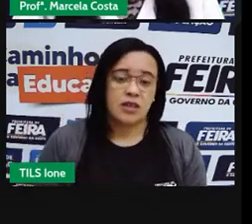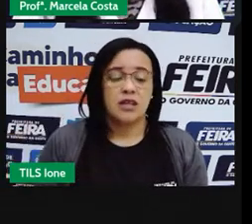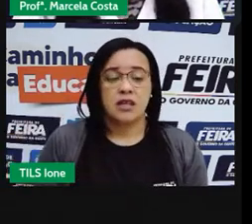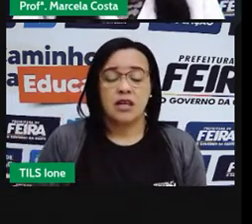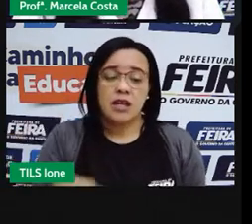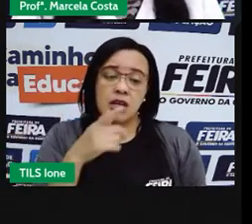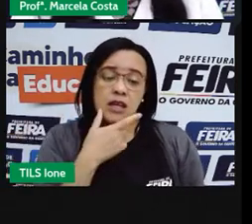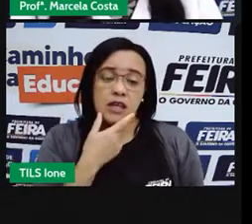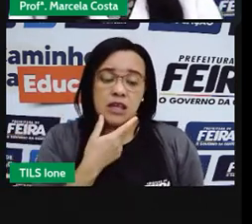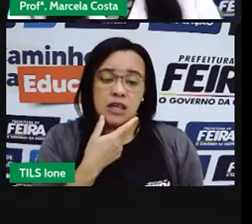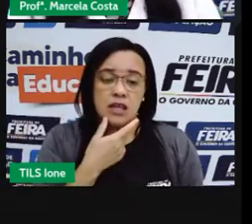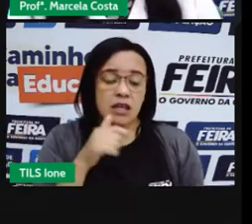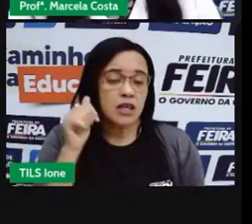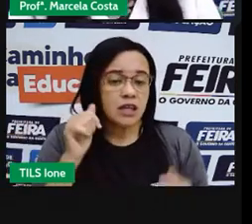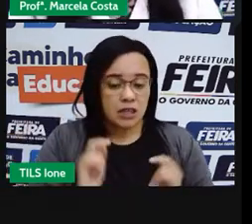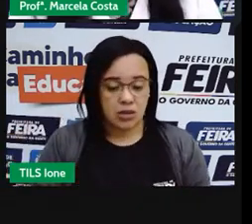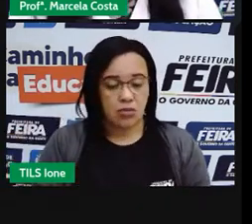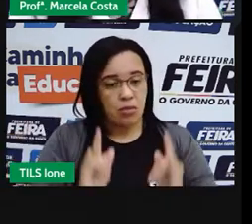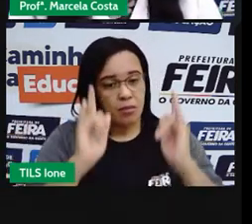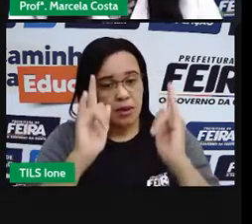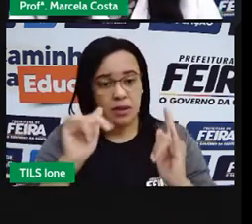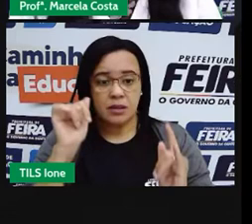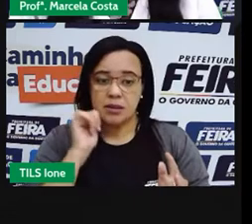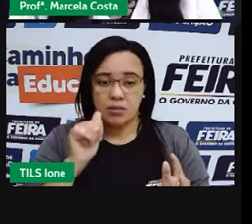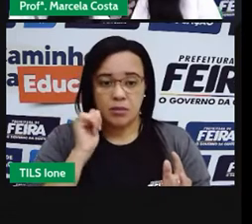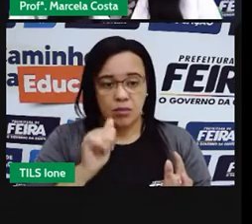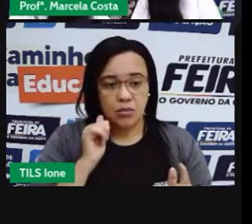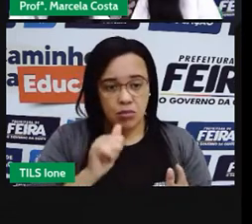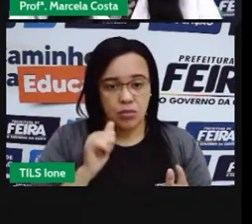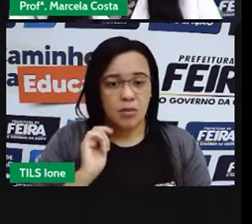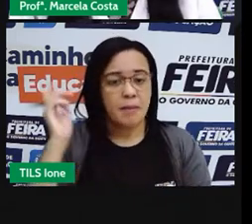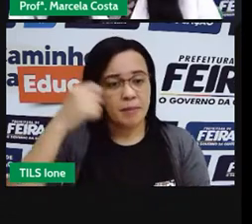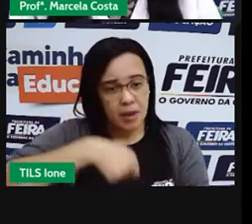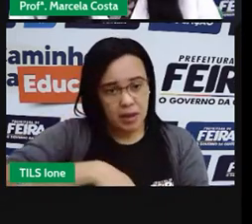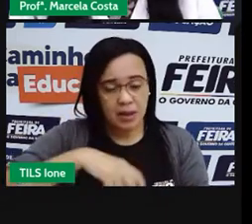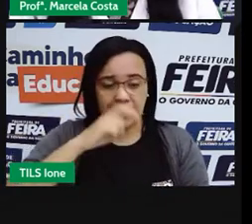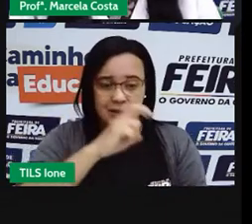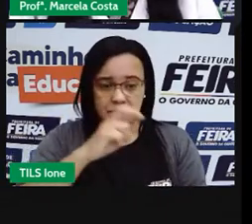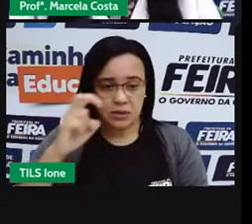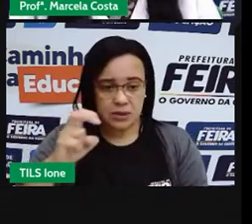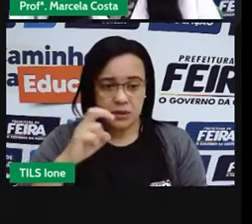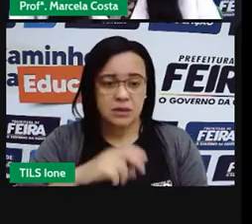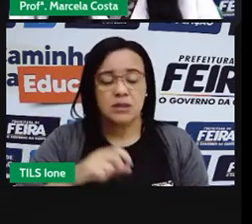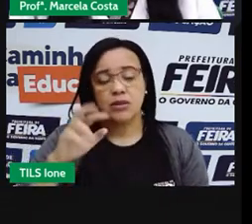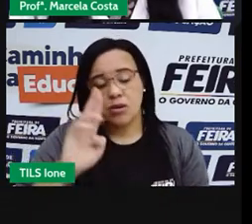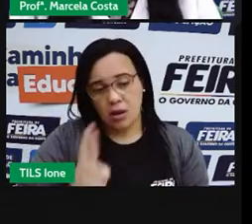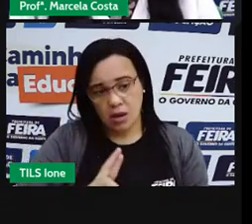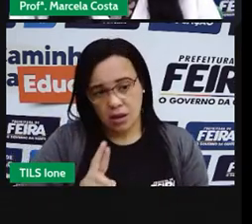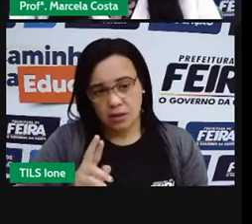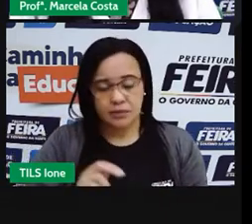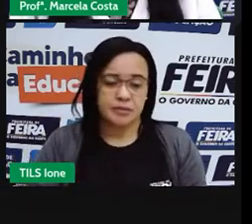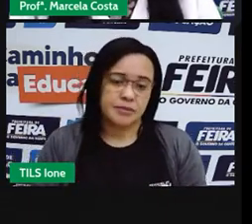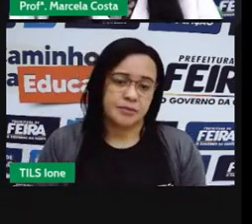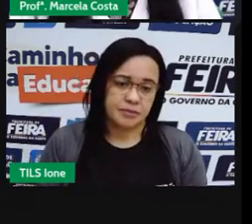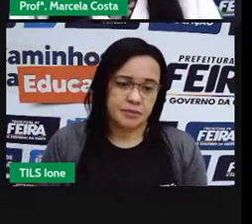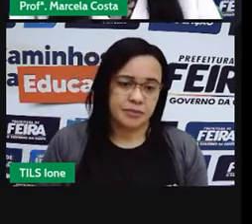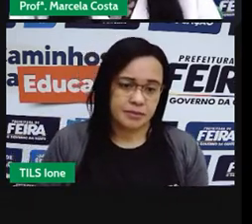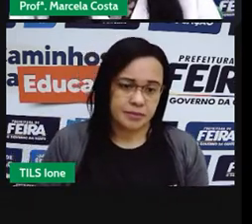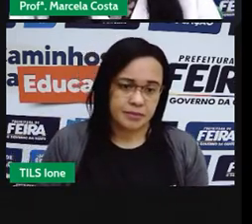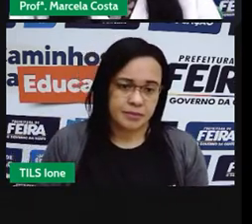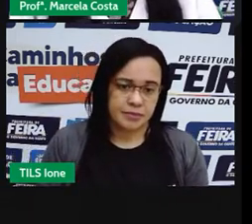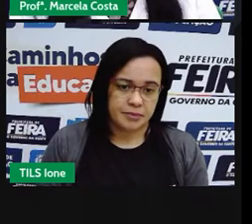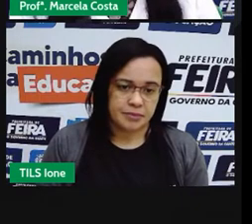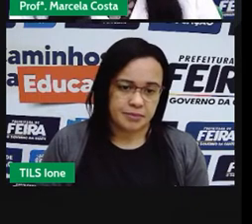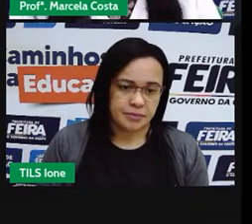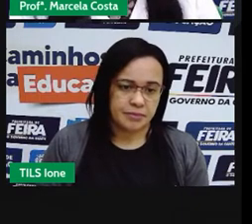Arista teve que pagar 55 reais. Então, esses aí foram